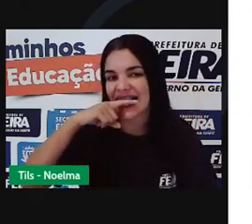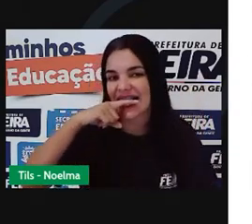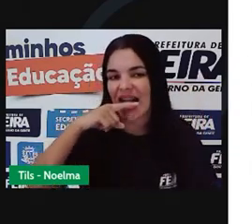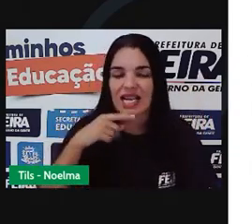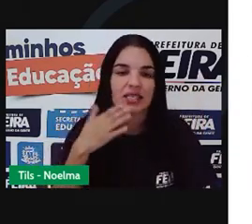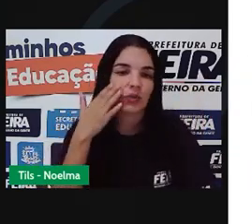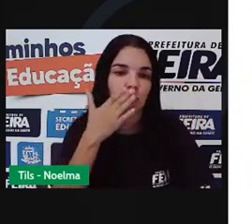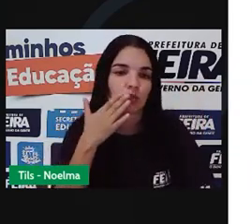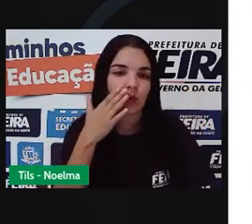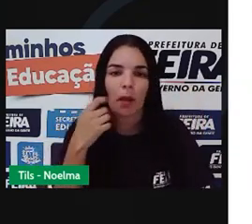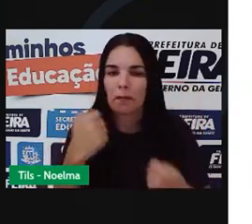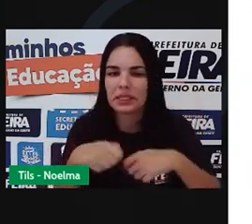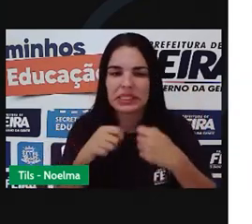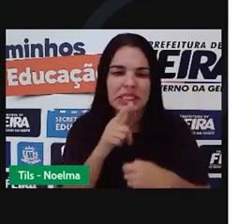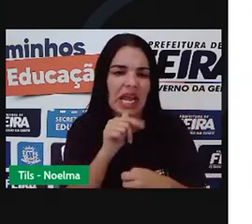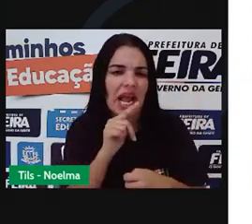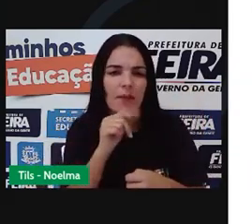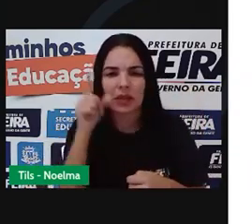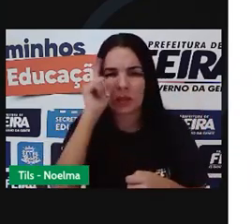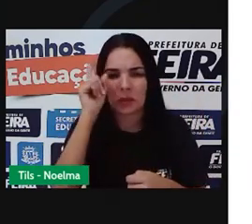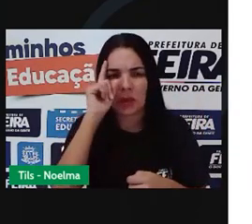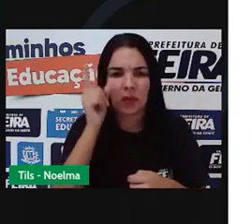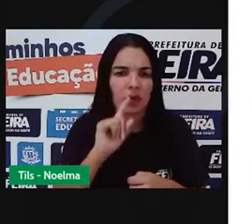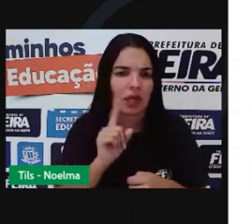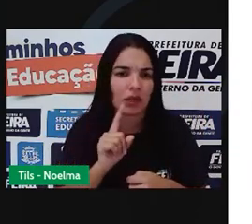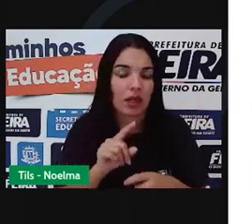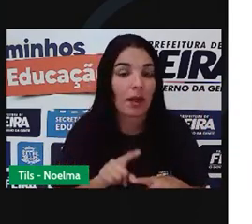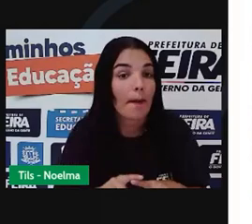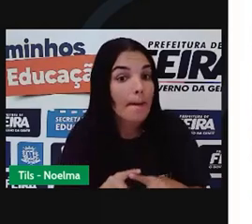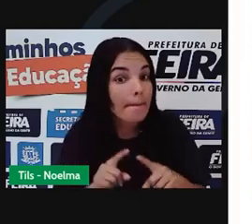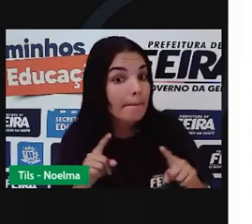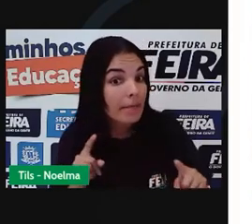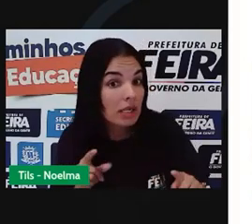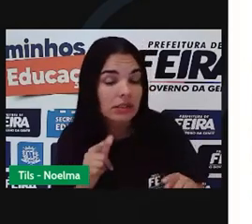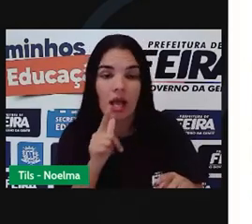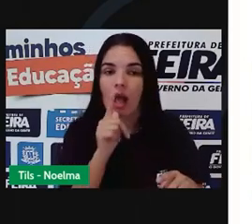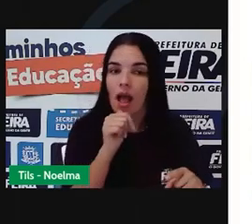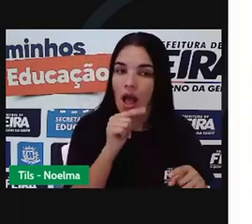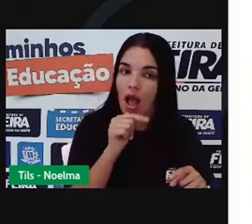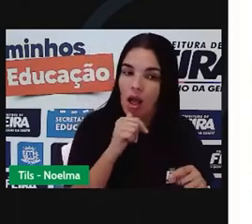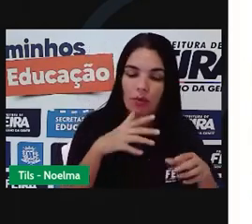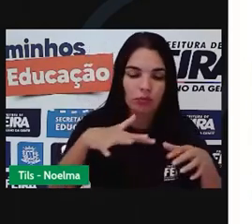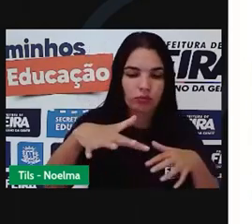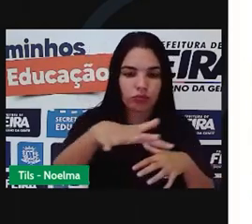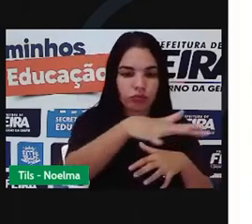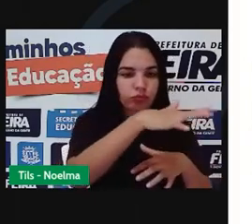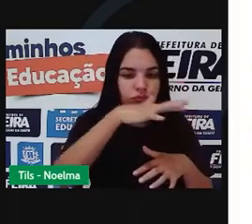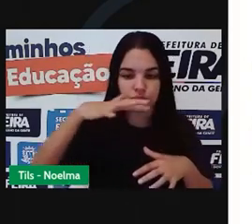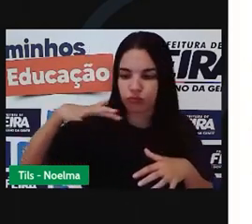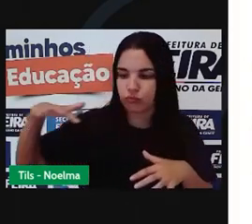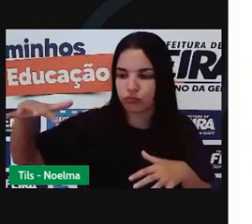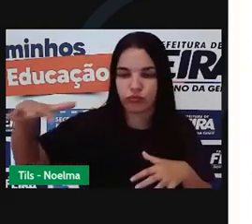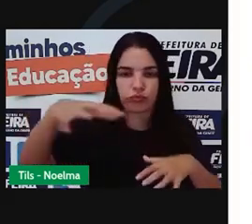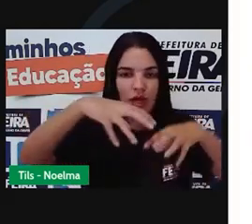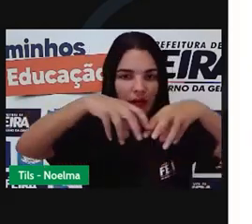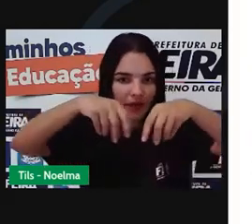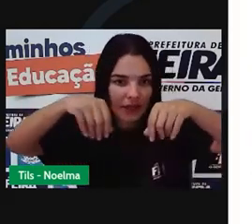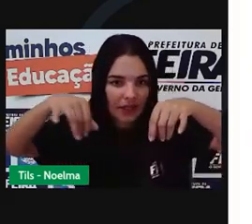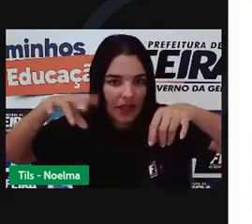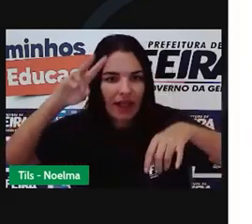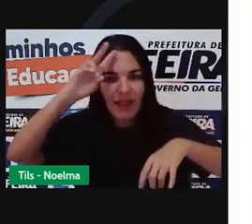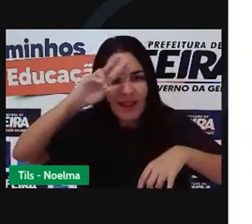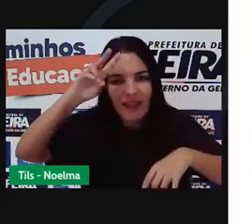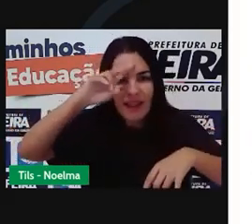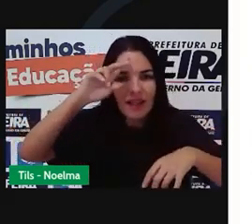Mas é importante enfatizar para vocês que a irrigação ela traz uma série de benefícios para a planta. Lembra que desde o início do